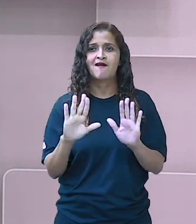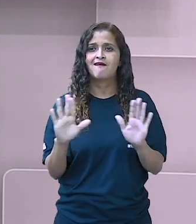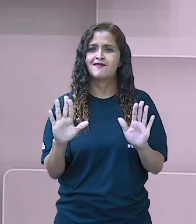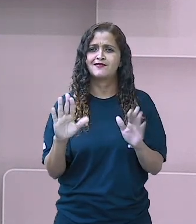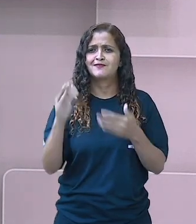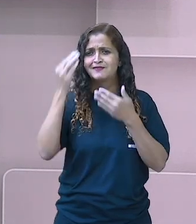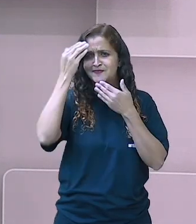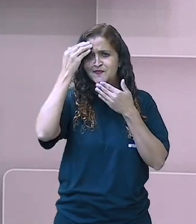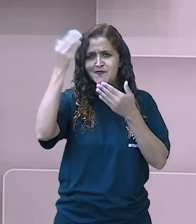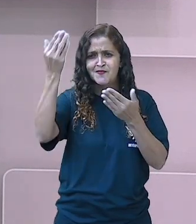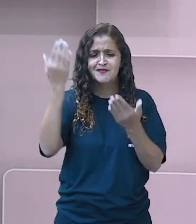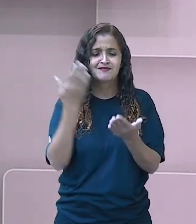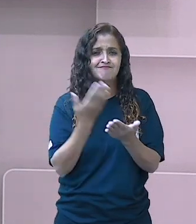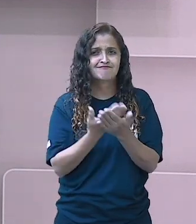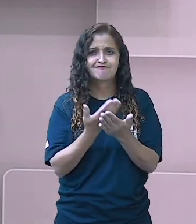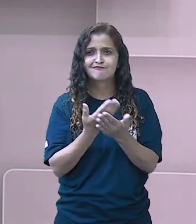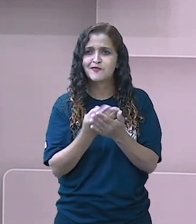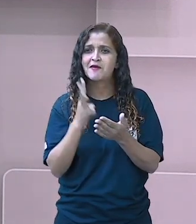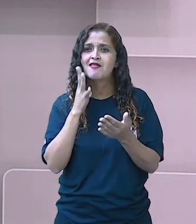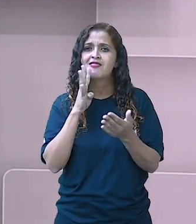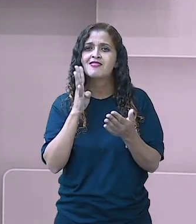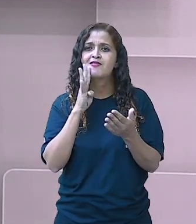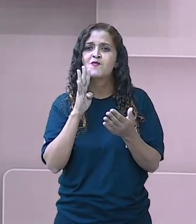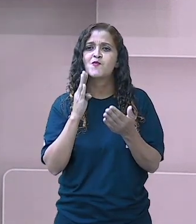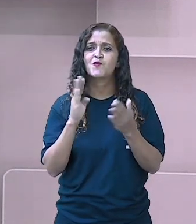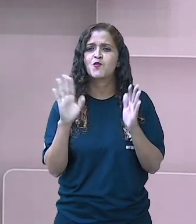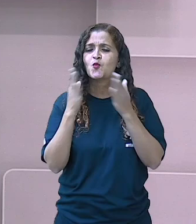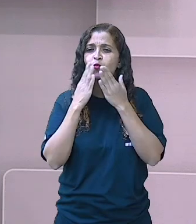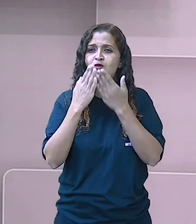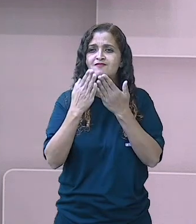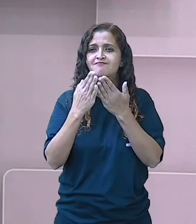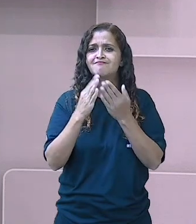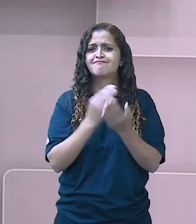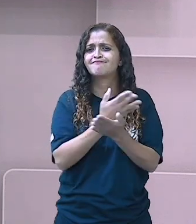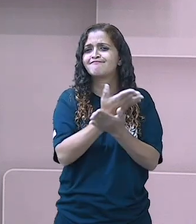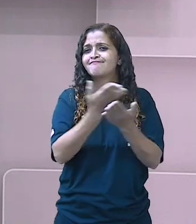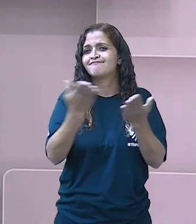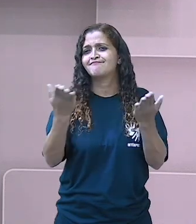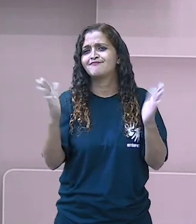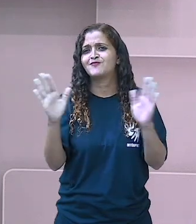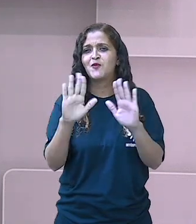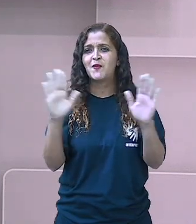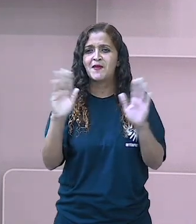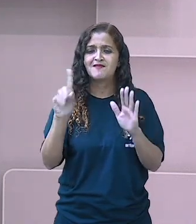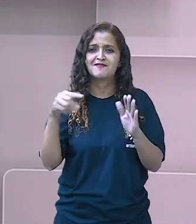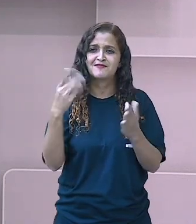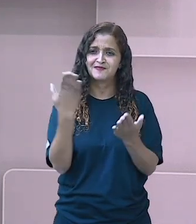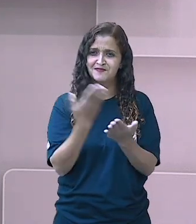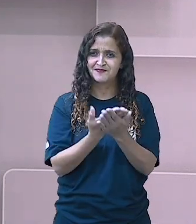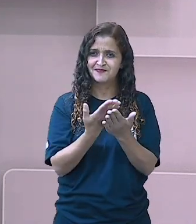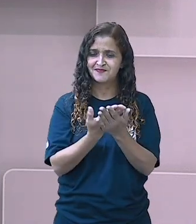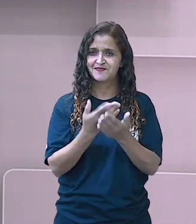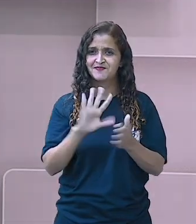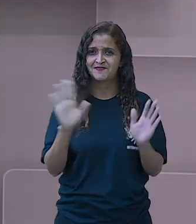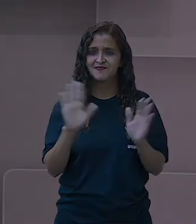muito obrigada. Nossa aula foi muito legal. Beijo para todo mundo. Fique com Deus. Até a próxima aula.